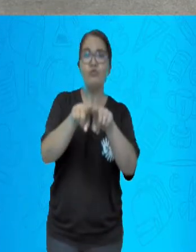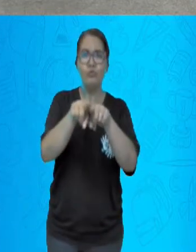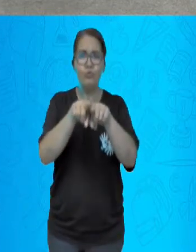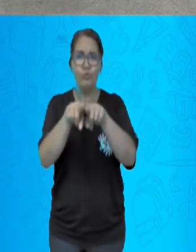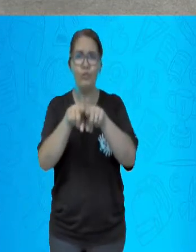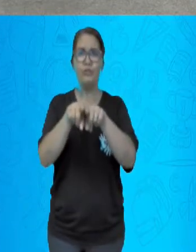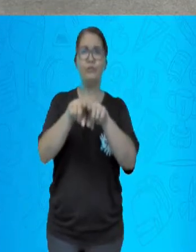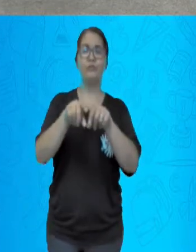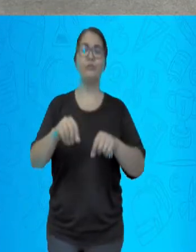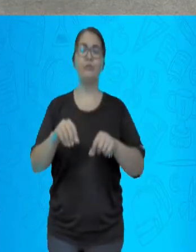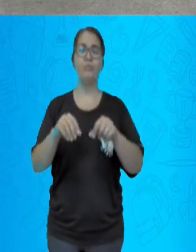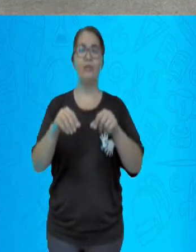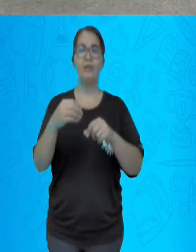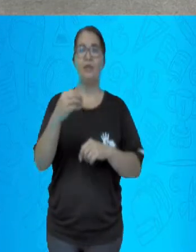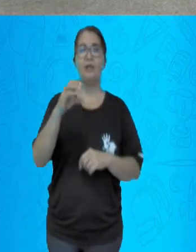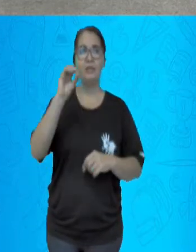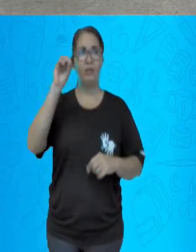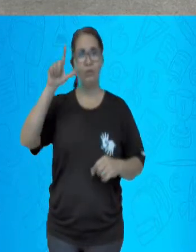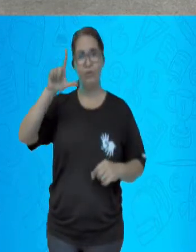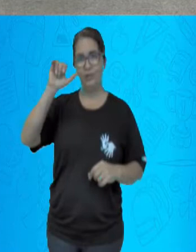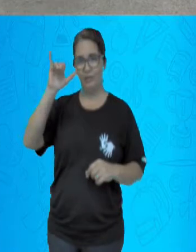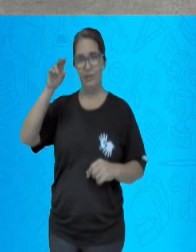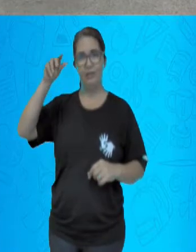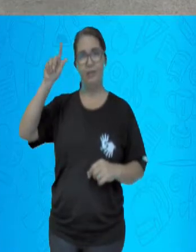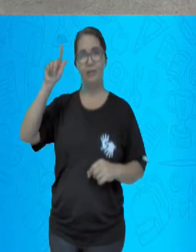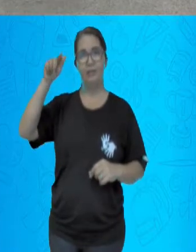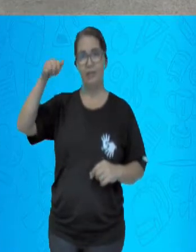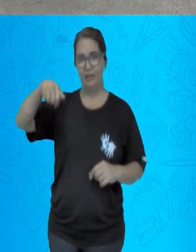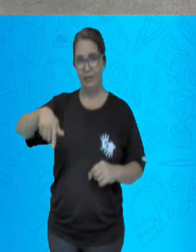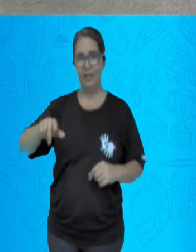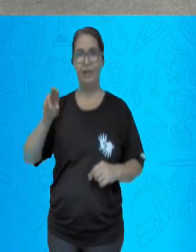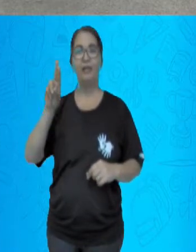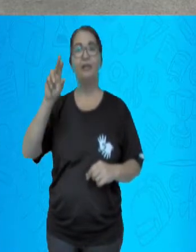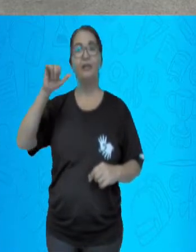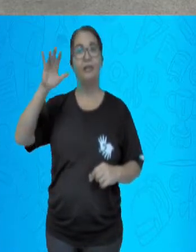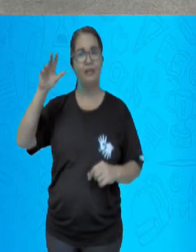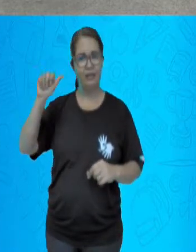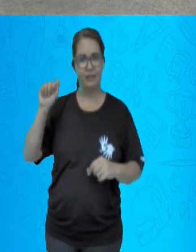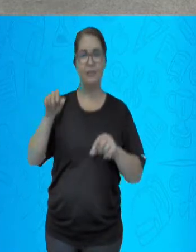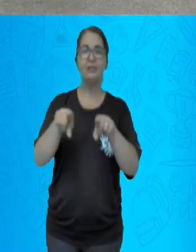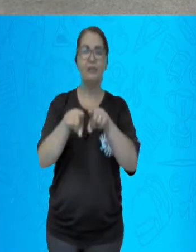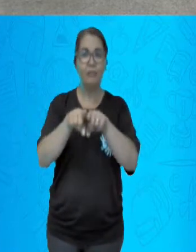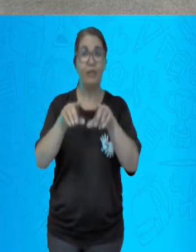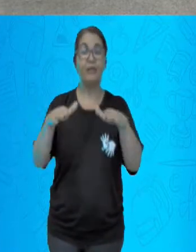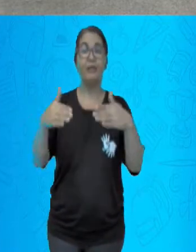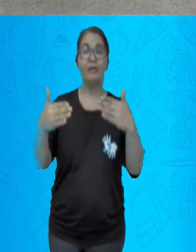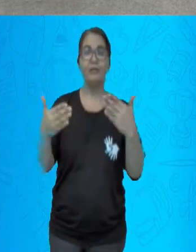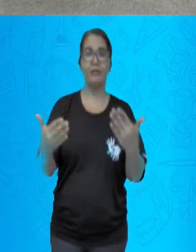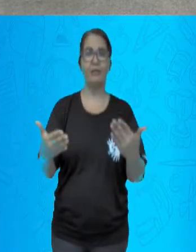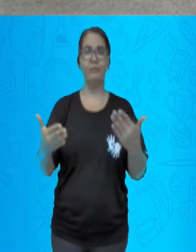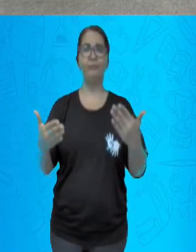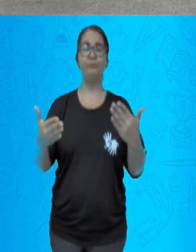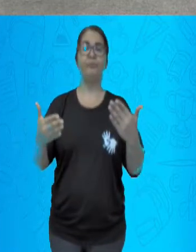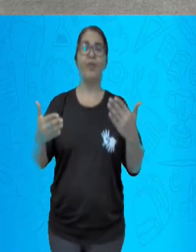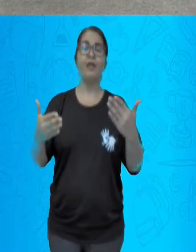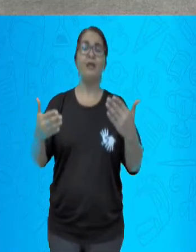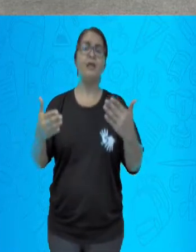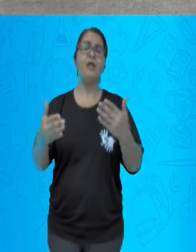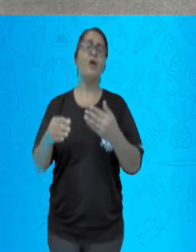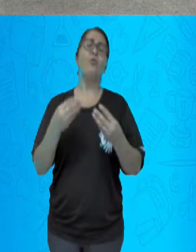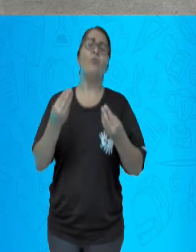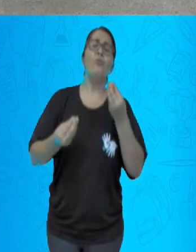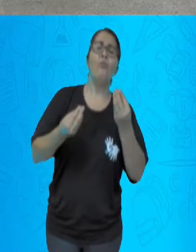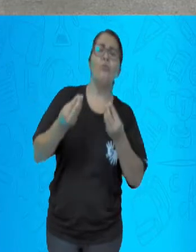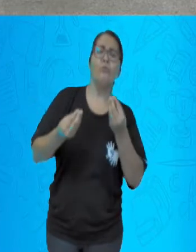acabar com constantes instabilidades que caracterizavam o sistema político federativo. Que instabilidades